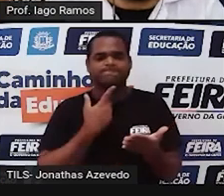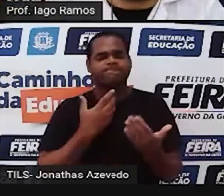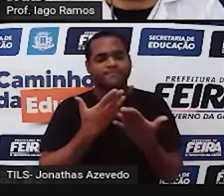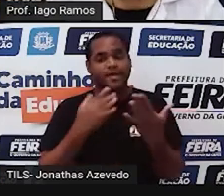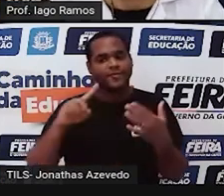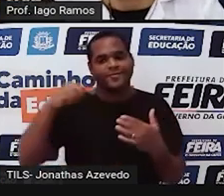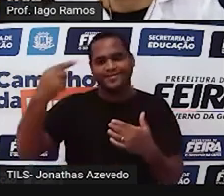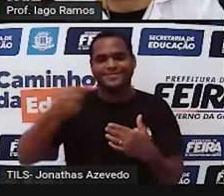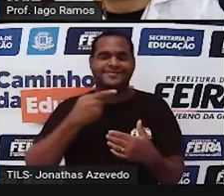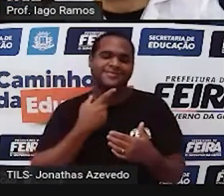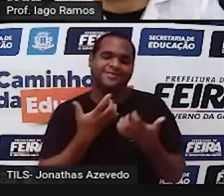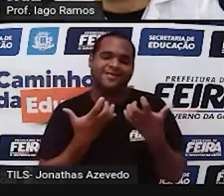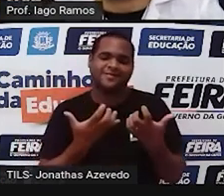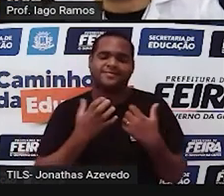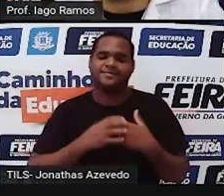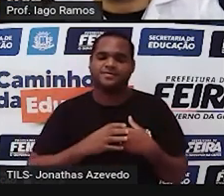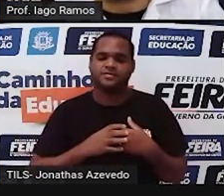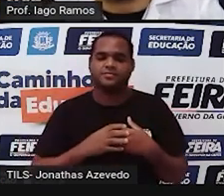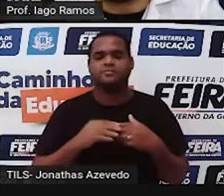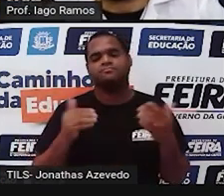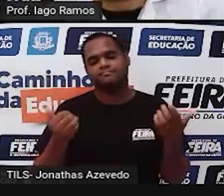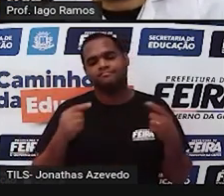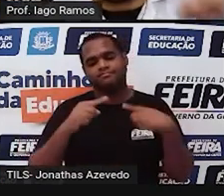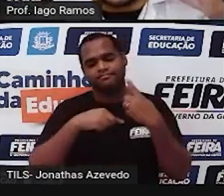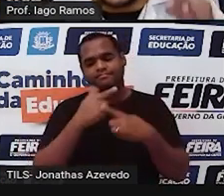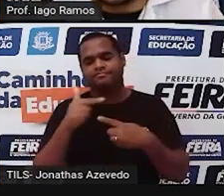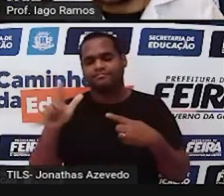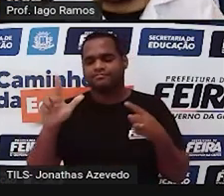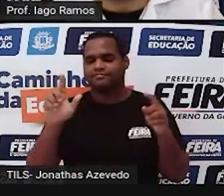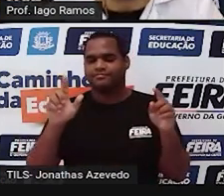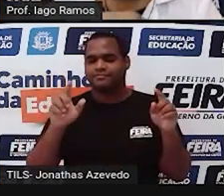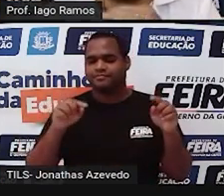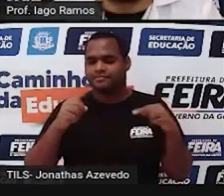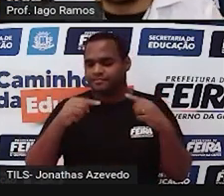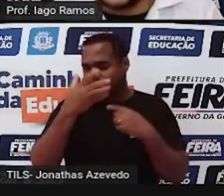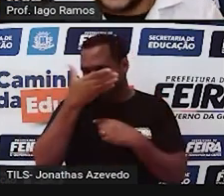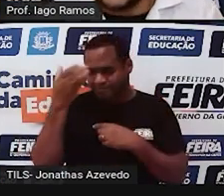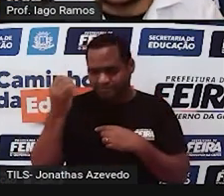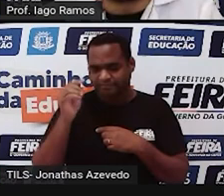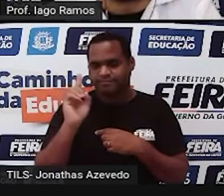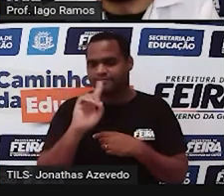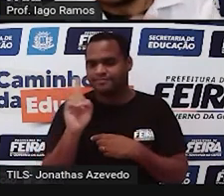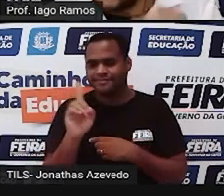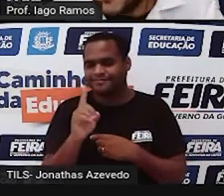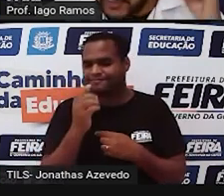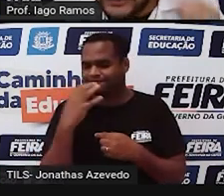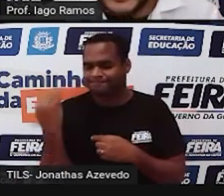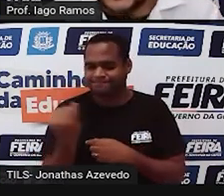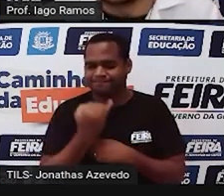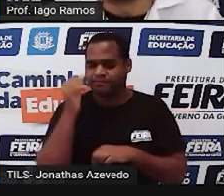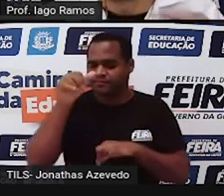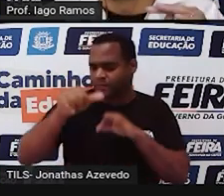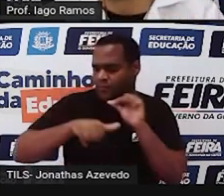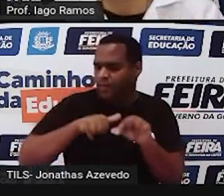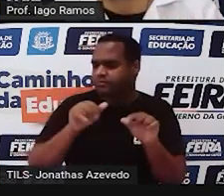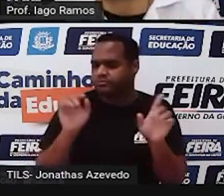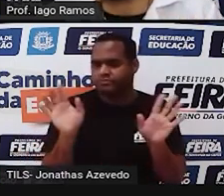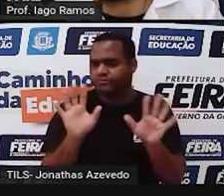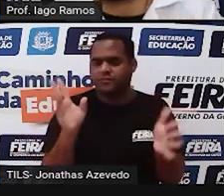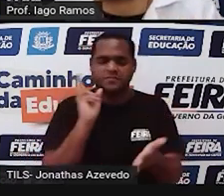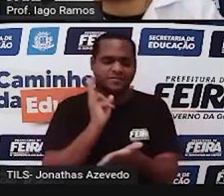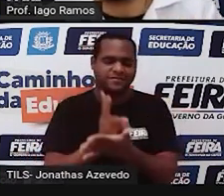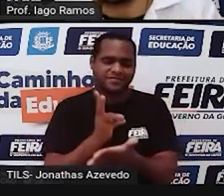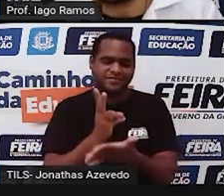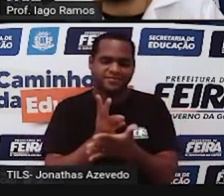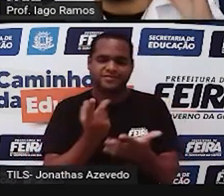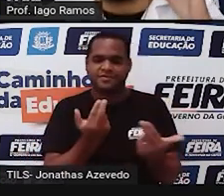próxima aula certo? Então desde já até a próxima não esquece o nosso lema não vai mudar sempre será